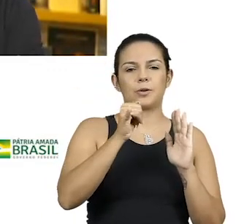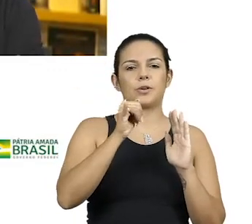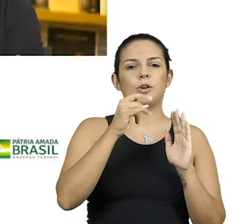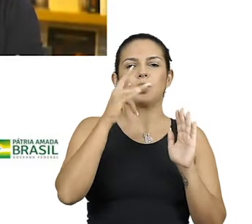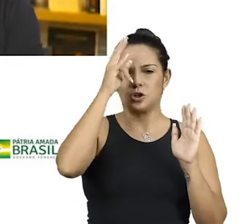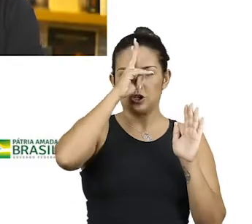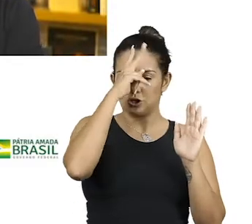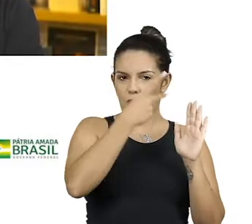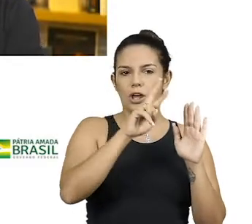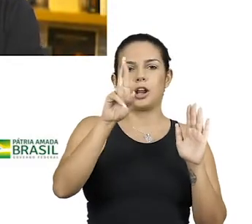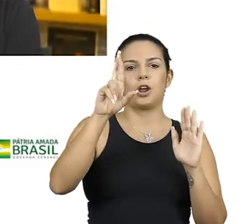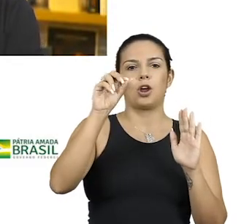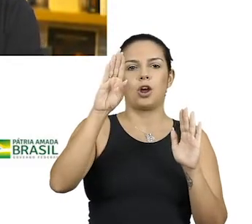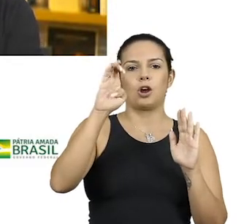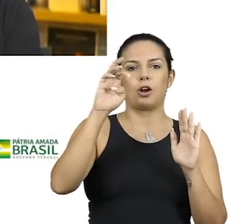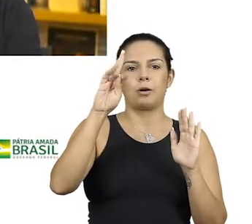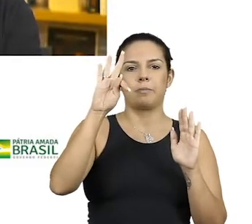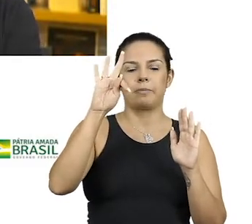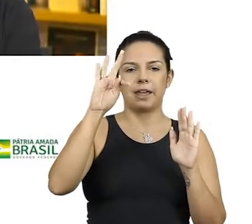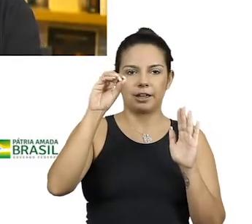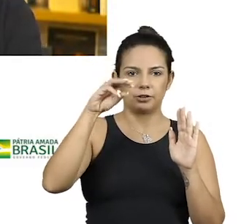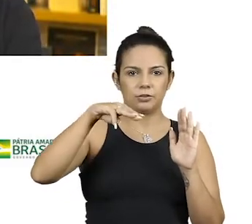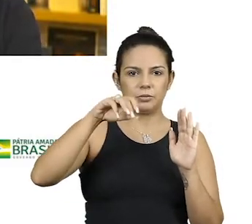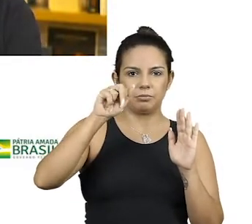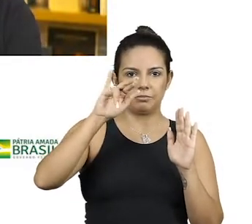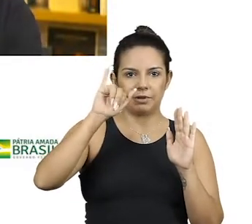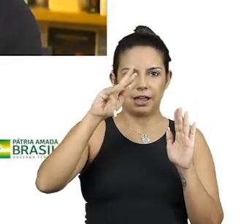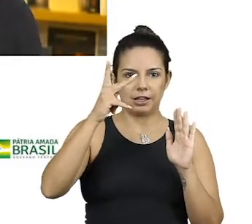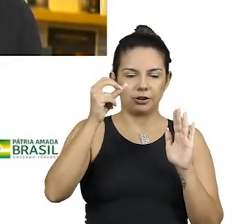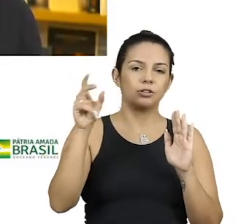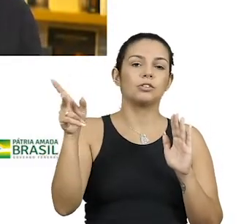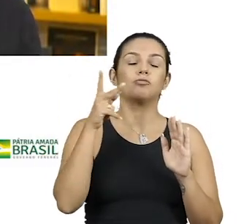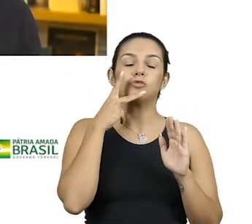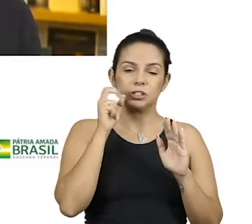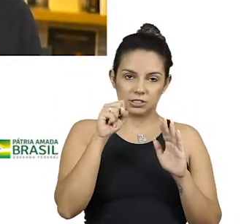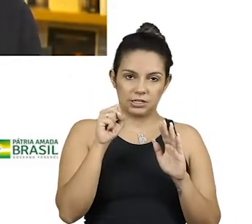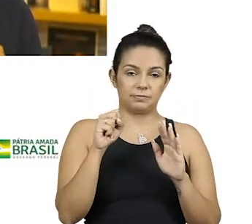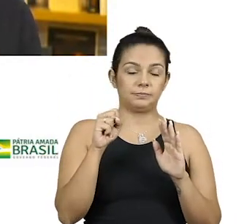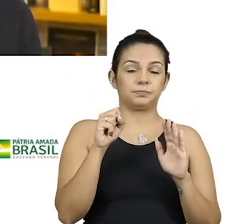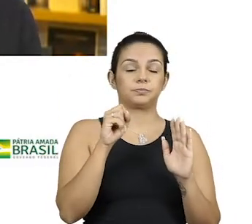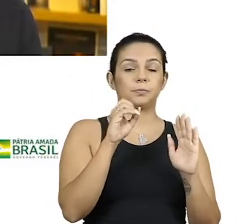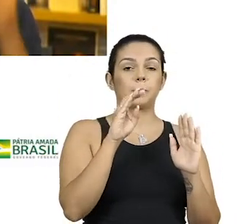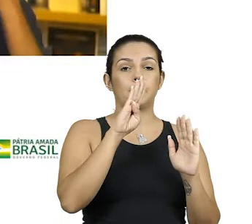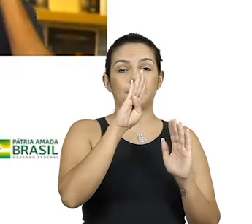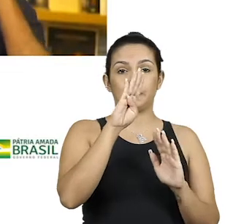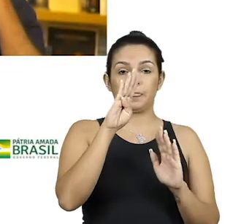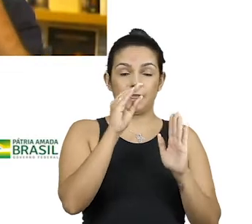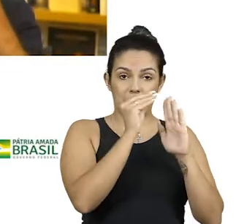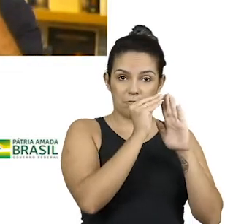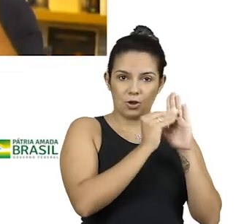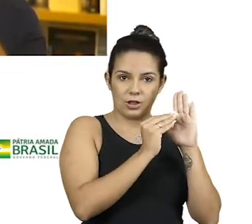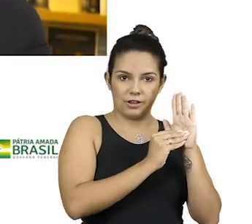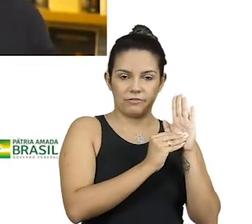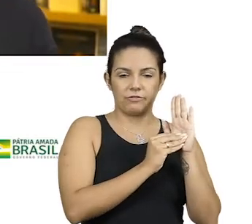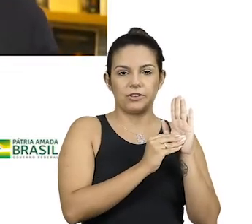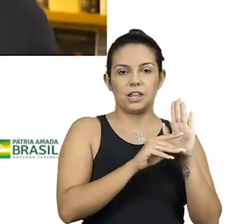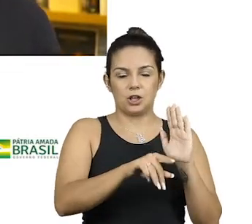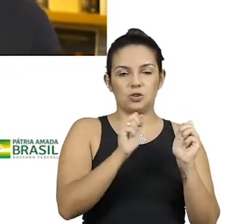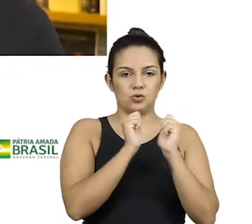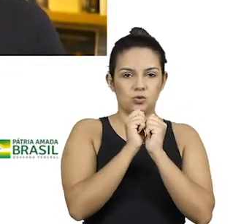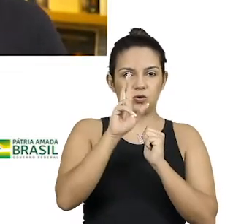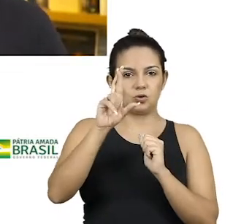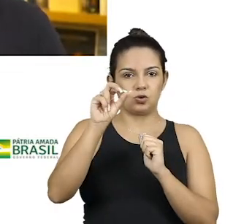nesse formato do Conversa com o Bial, não é isso? É. A biografia do Roberto Marinho coincide já com a minha incursão